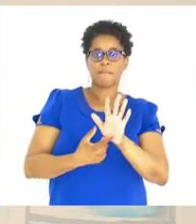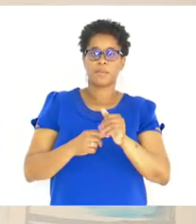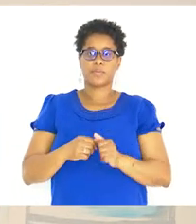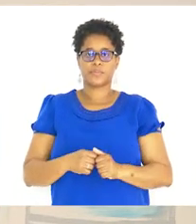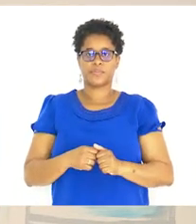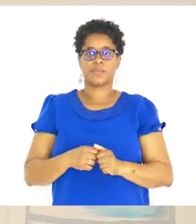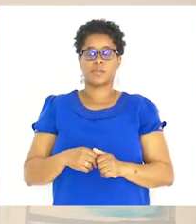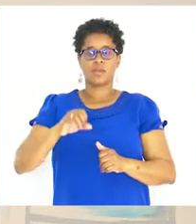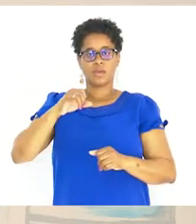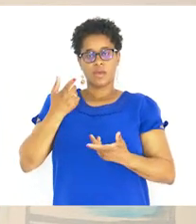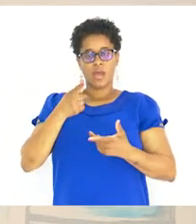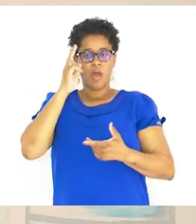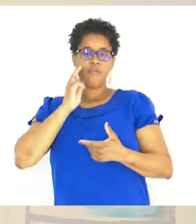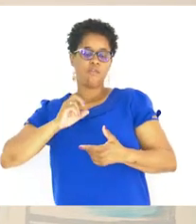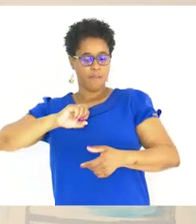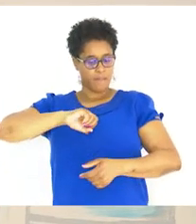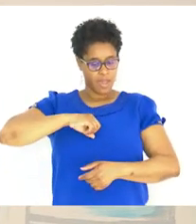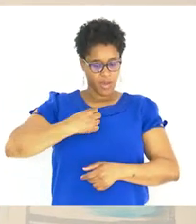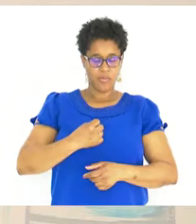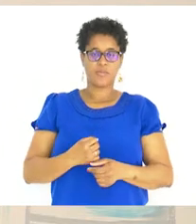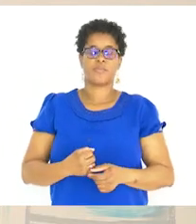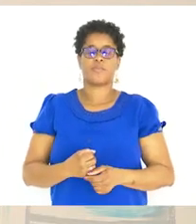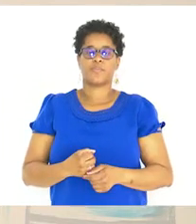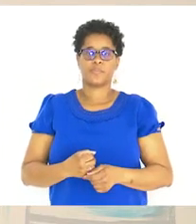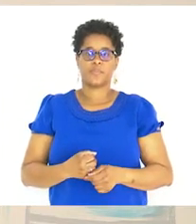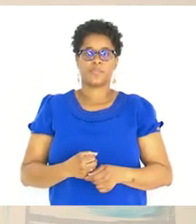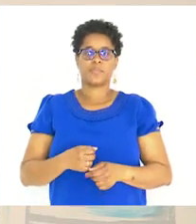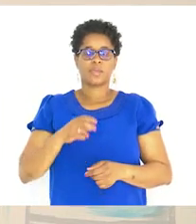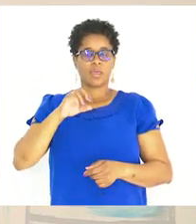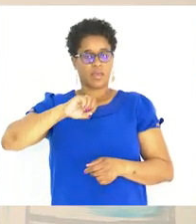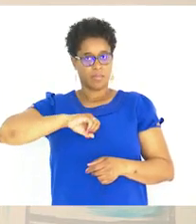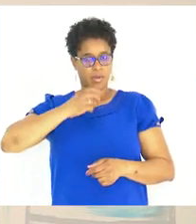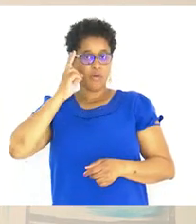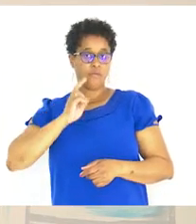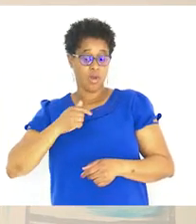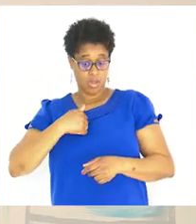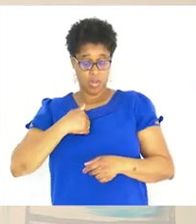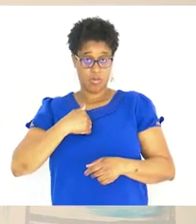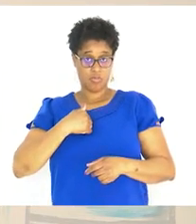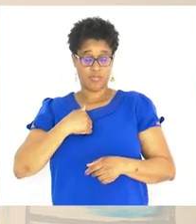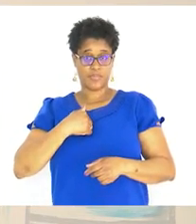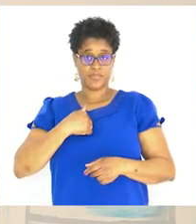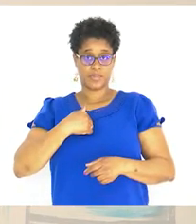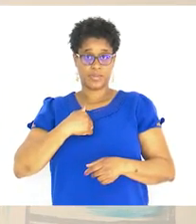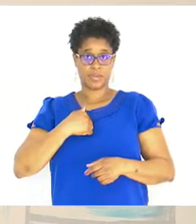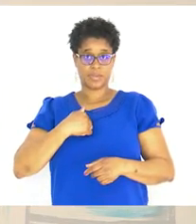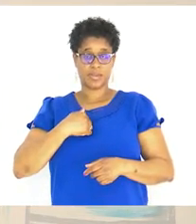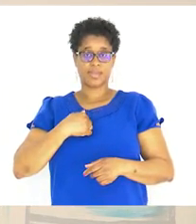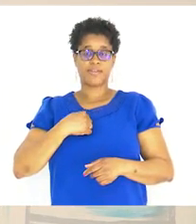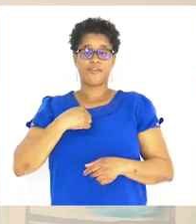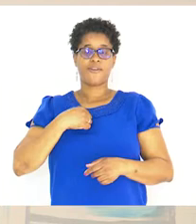O meu avó O meu avó O Eu sou A